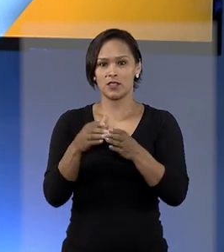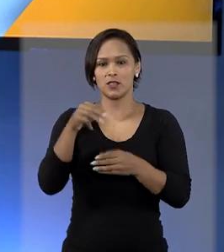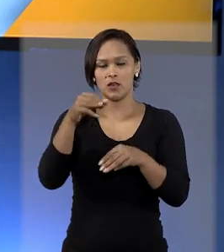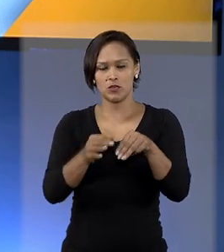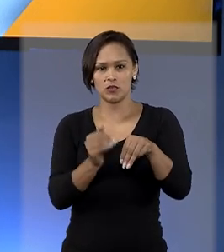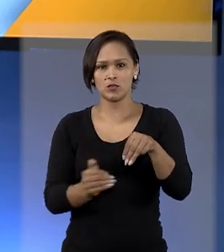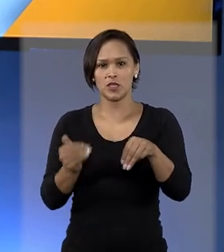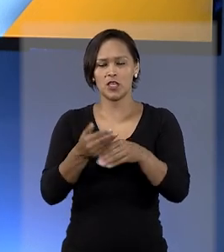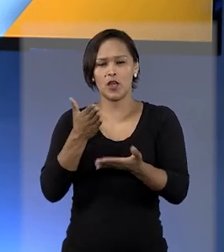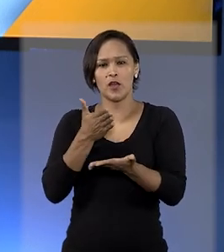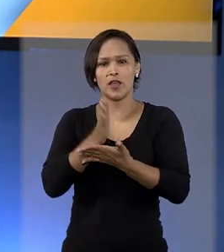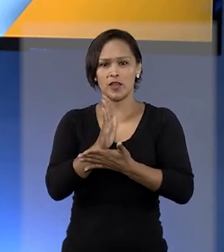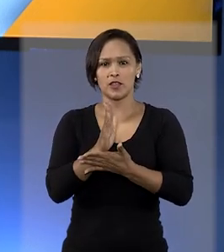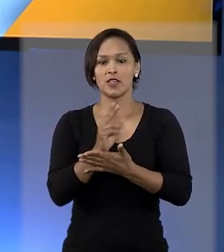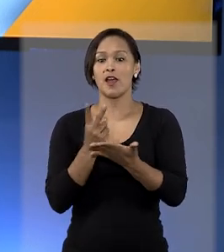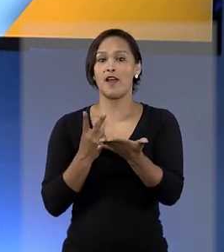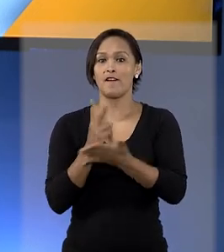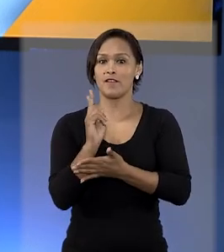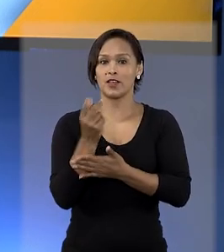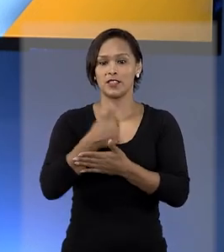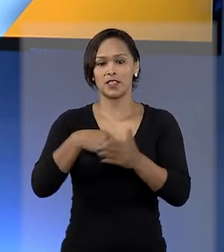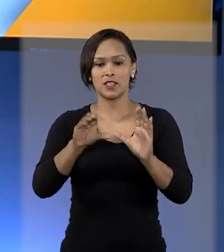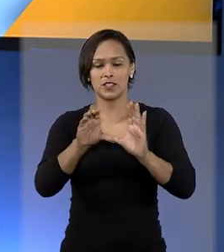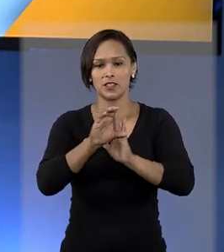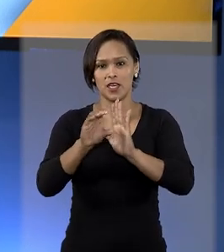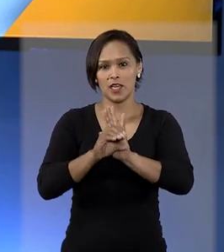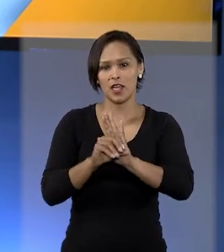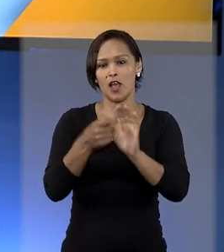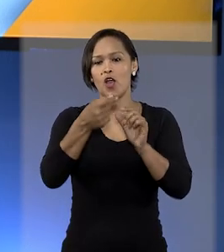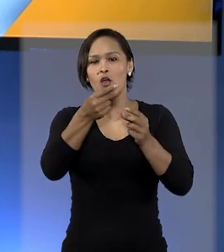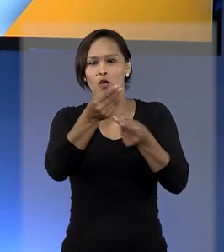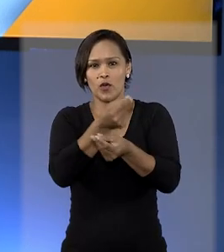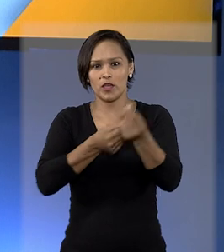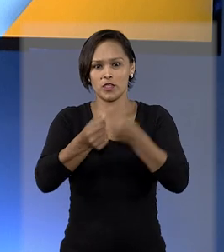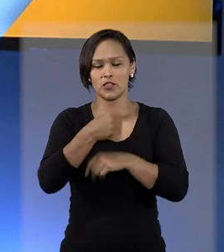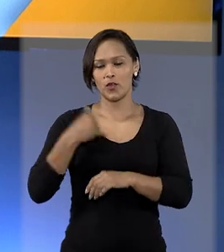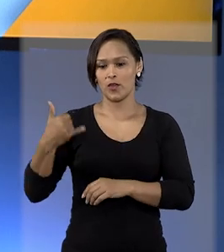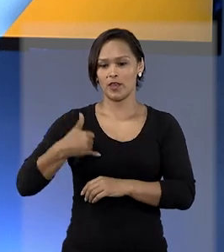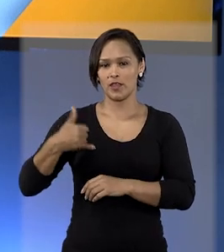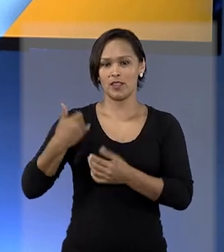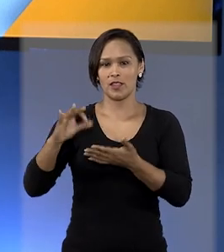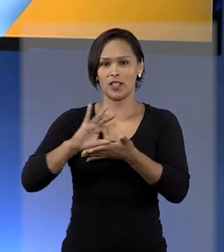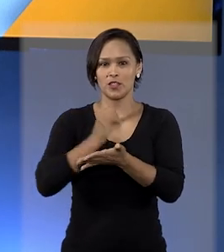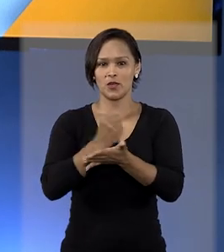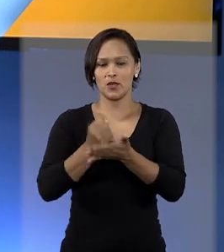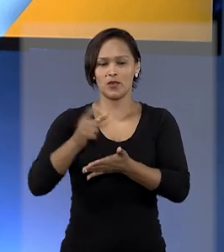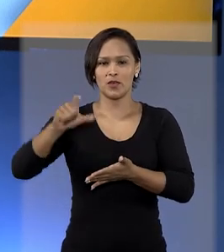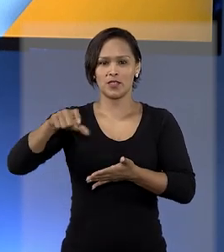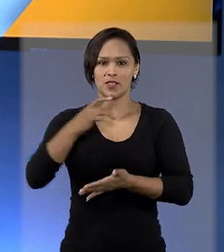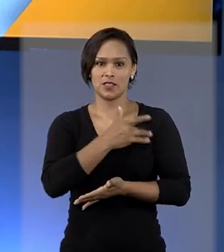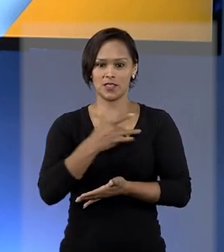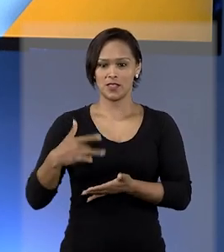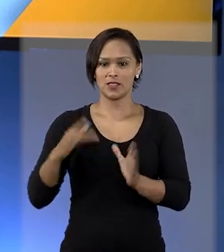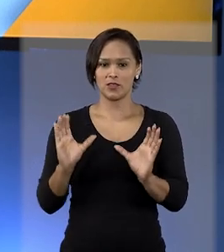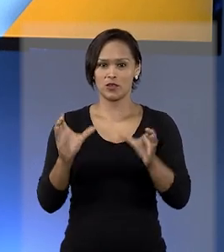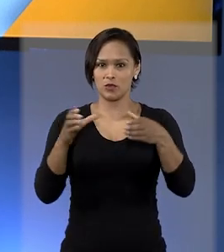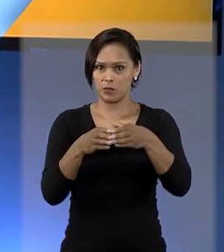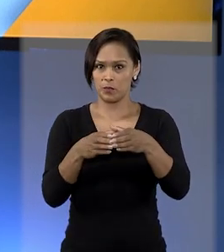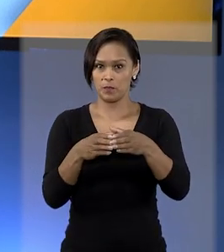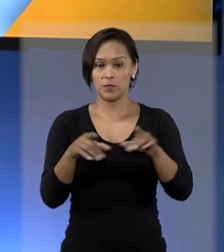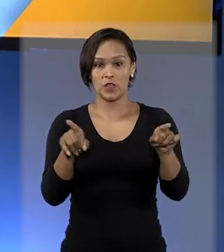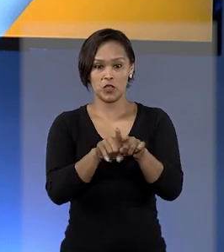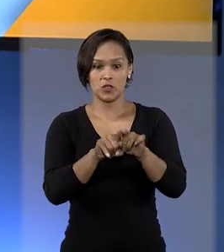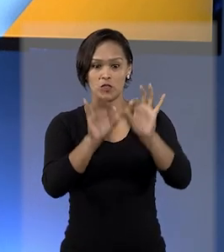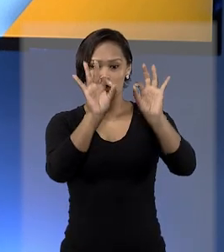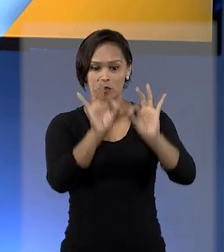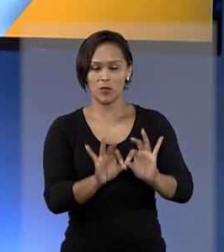reconheceram a validade da cláusula do reajuste por faixa etária nos contratos de planos de saúde coletivos. Sob o rito